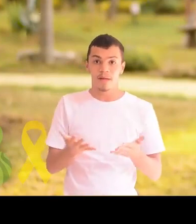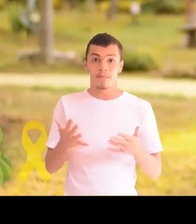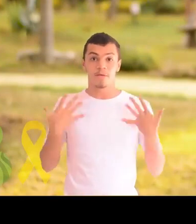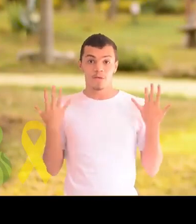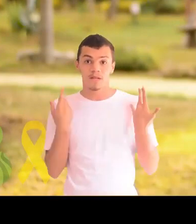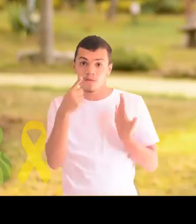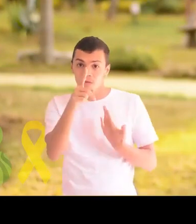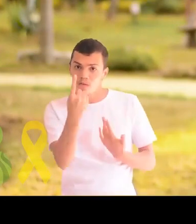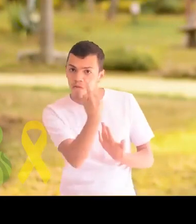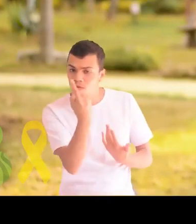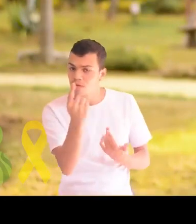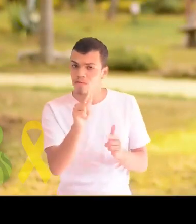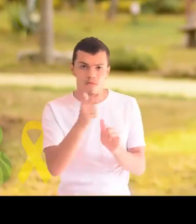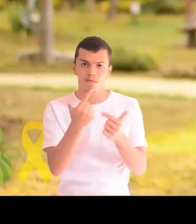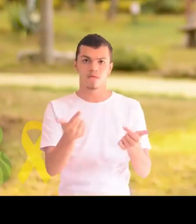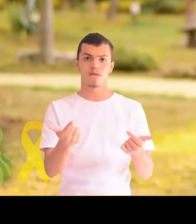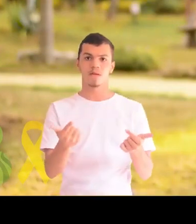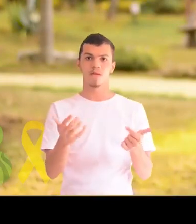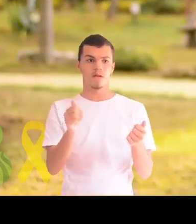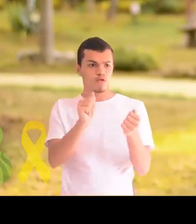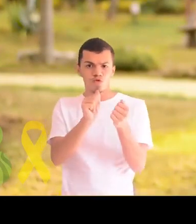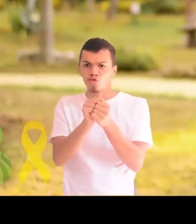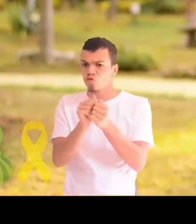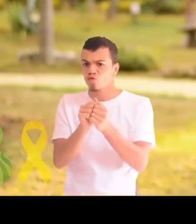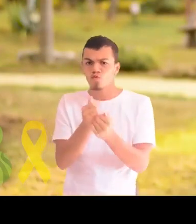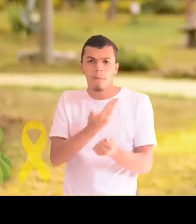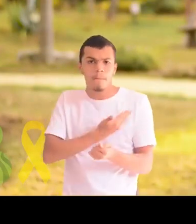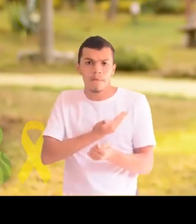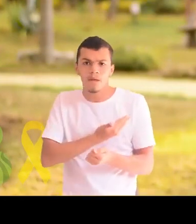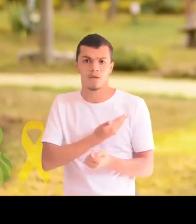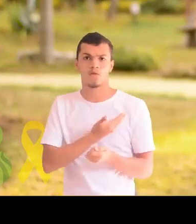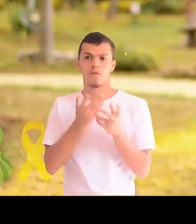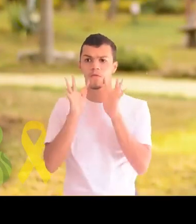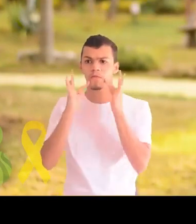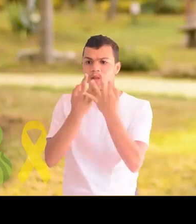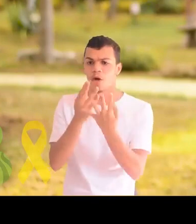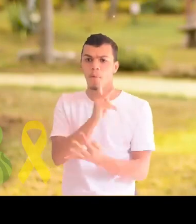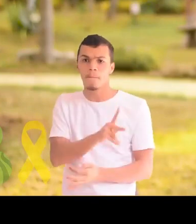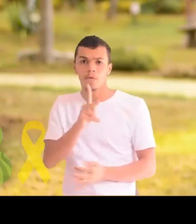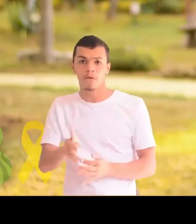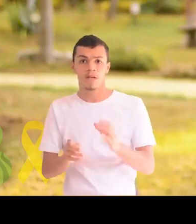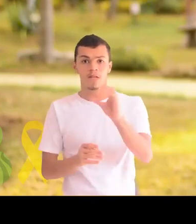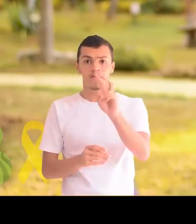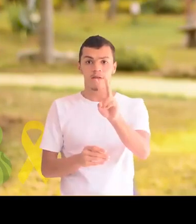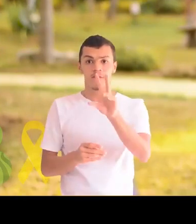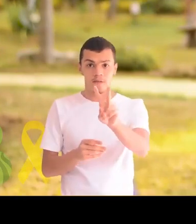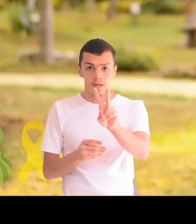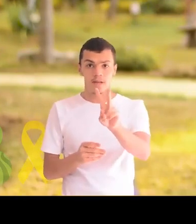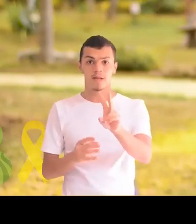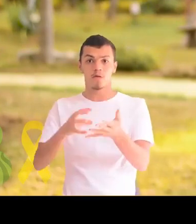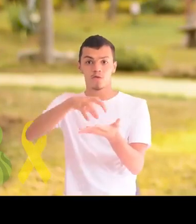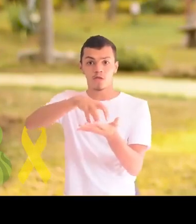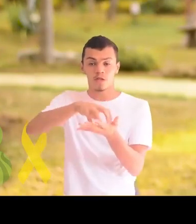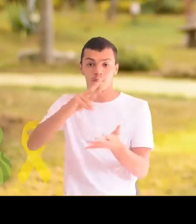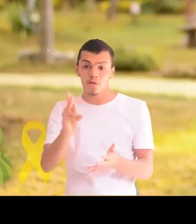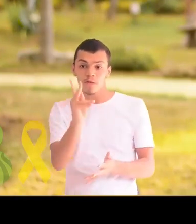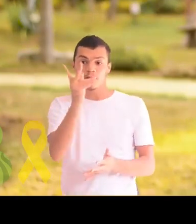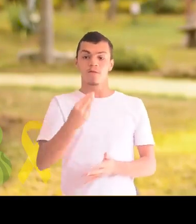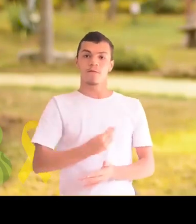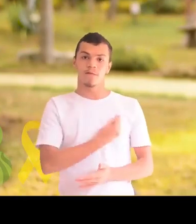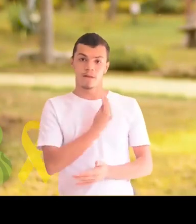ajuda através de um amigo, de um familiar, de um professor, do CVV, que é o Centro de Valorização da Vida,